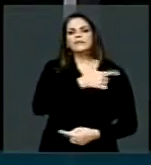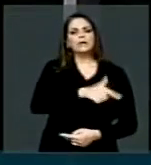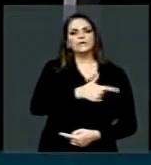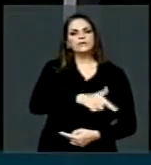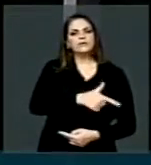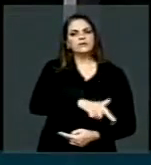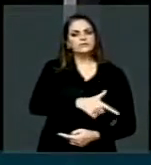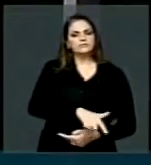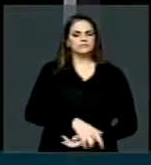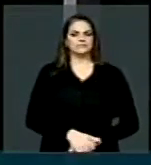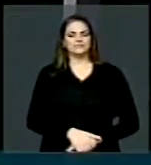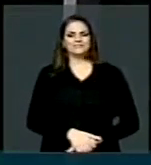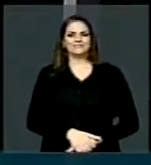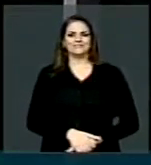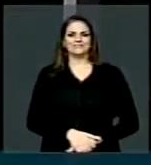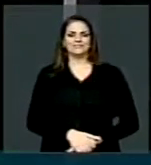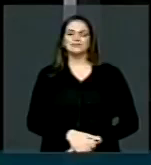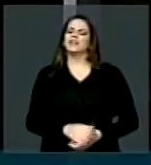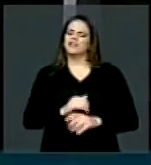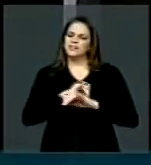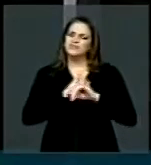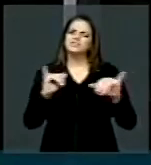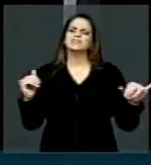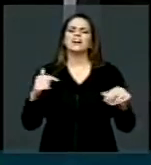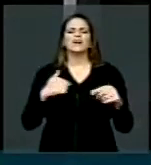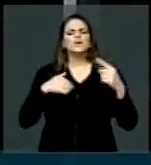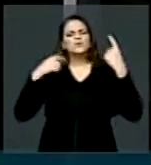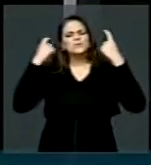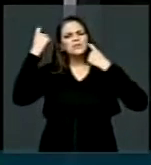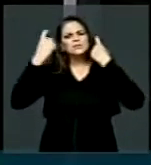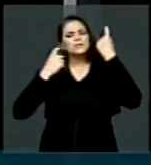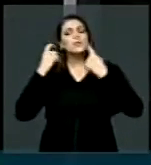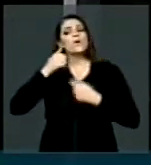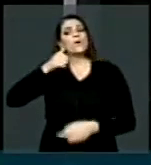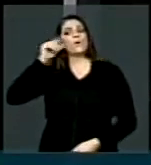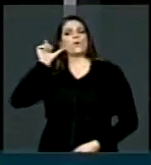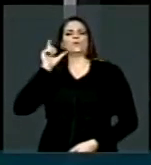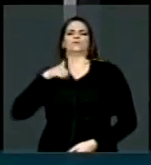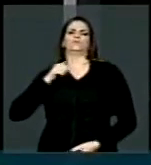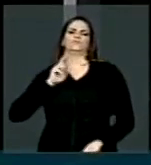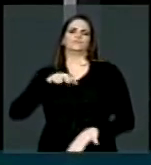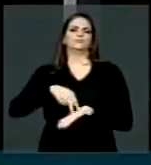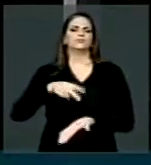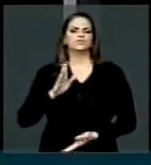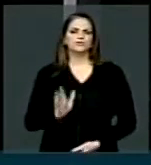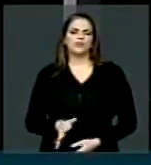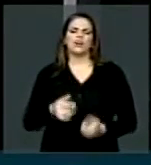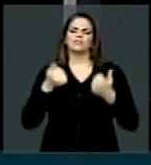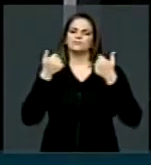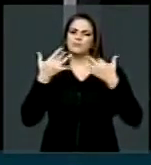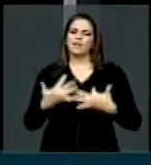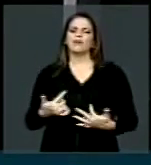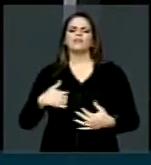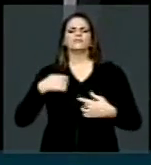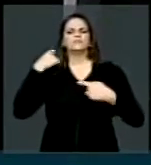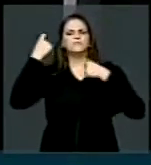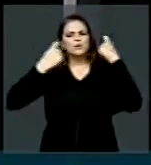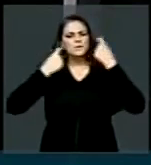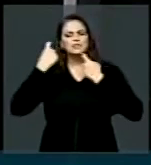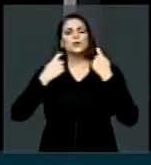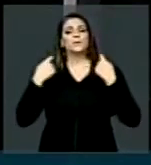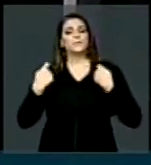queremos registrar nossa preocupação. Ontem eu manifestei minha preocupação, que esta casa